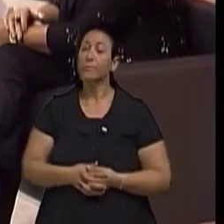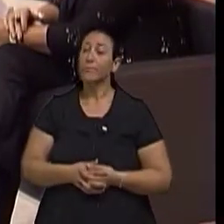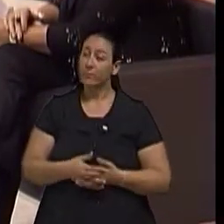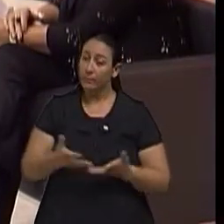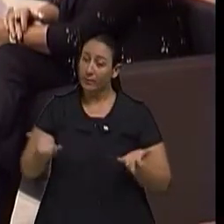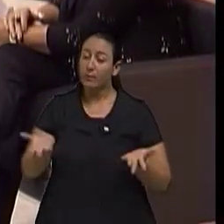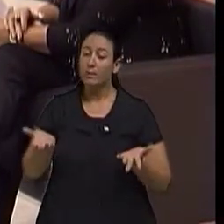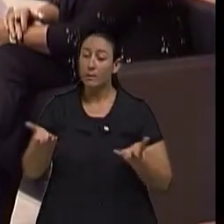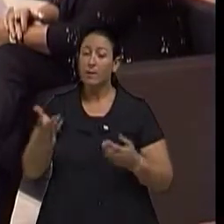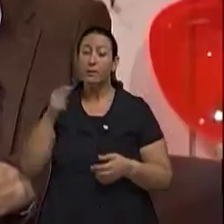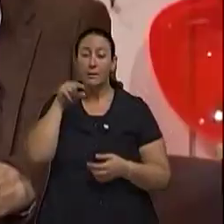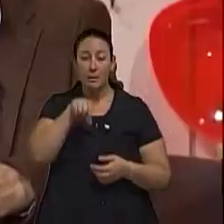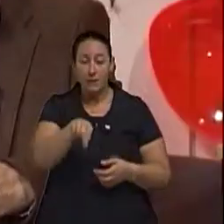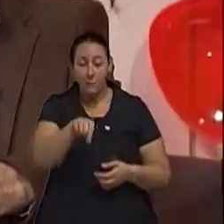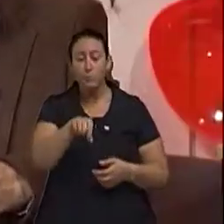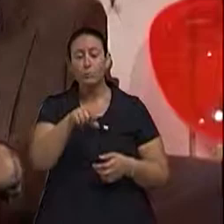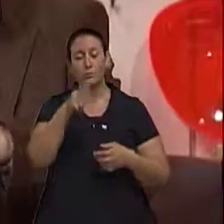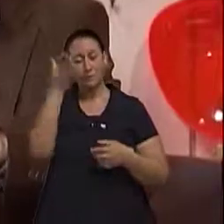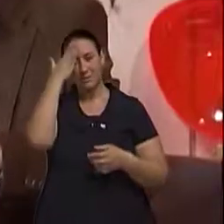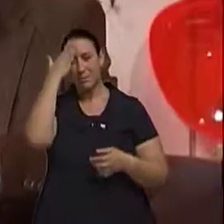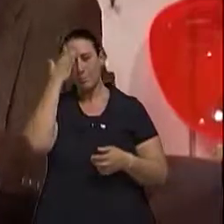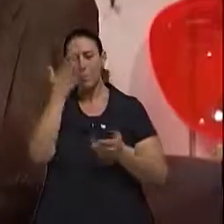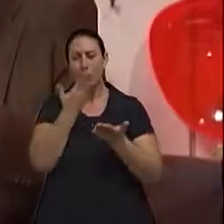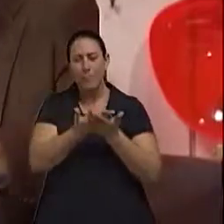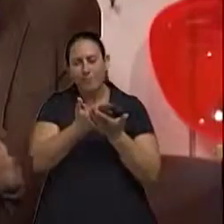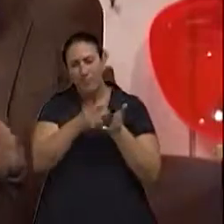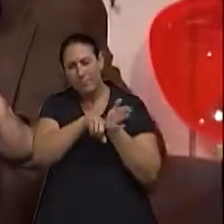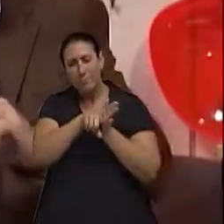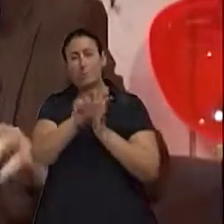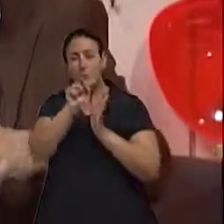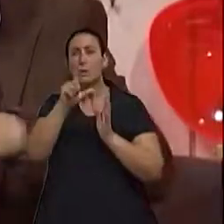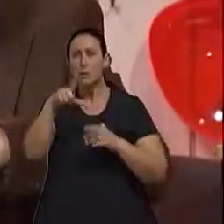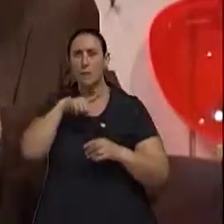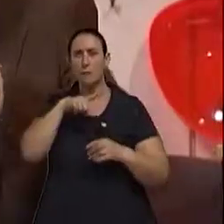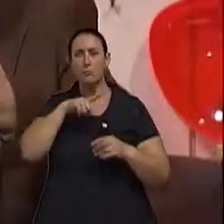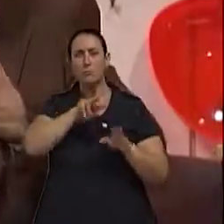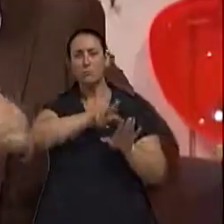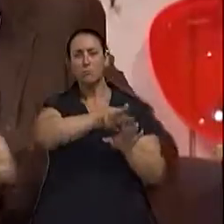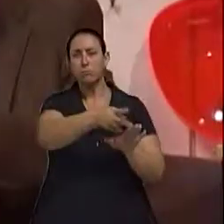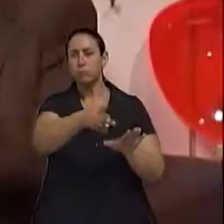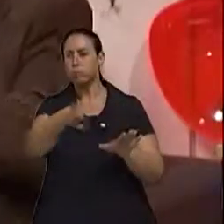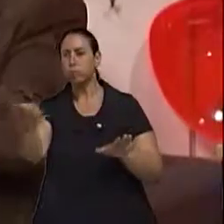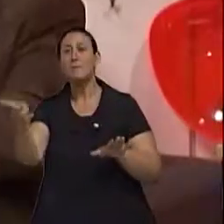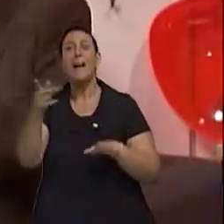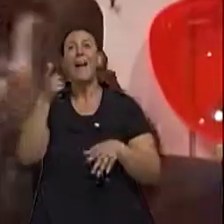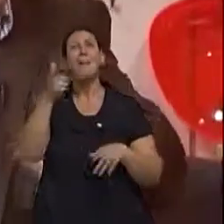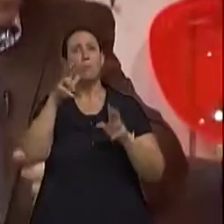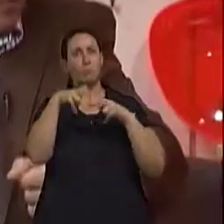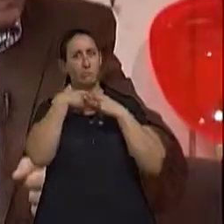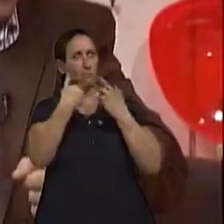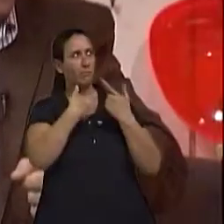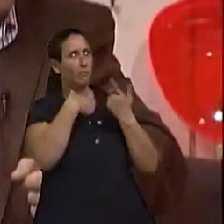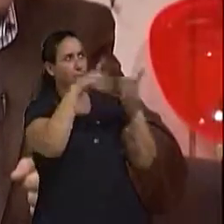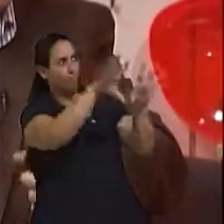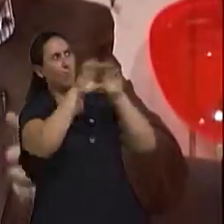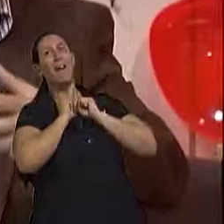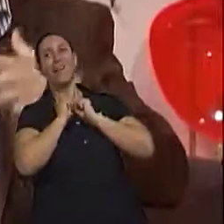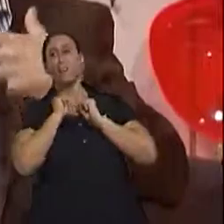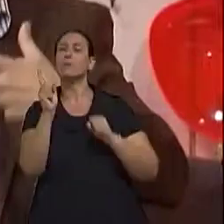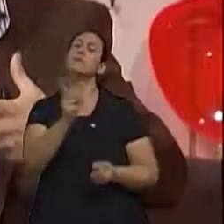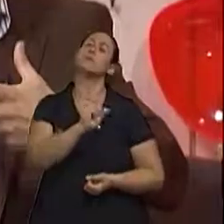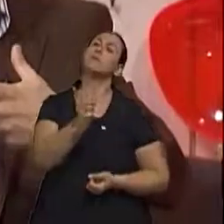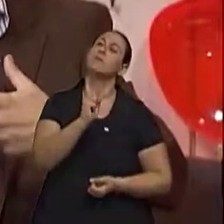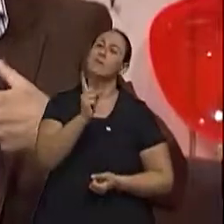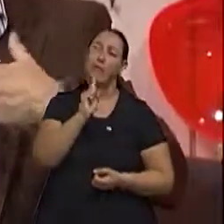A gente que estuda o suicídio, a sabe que tem um caráter contagioso. O quer dizer contagioso? Não quer dizer que isso vai pegar de uma pessoa para Entendi.